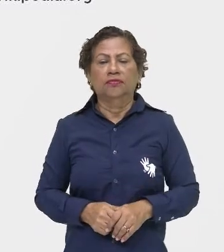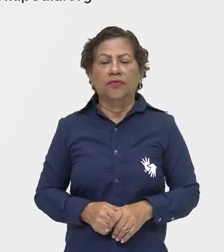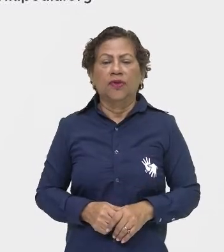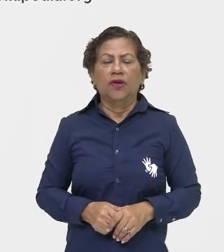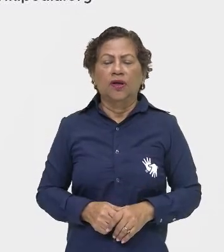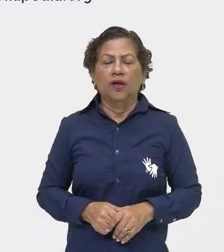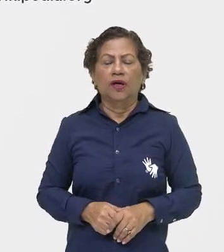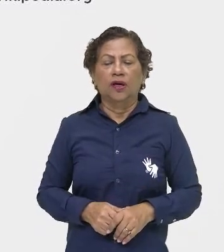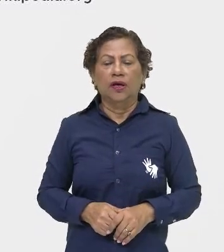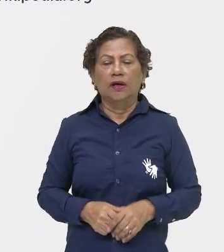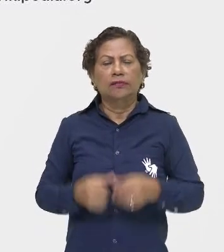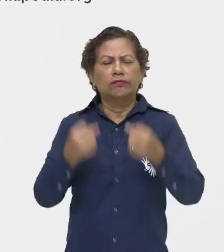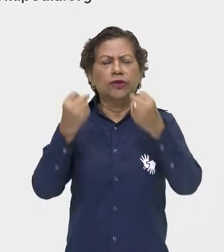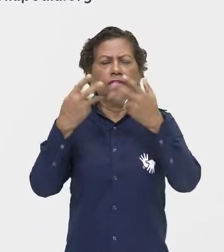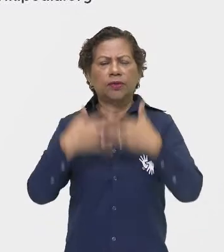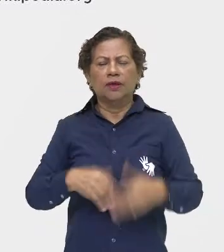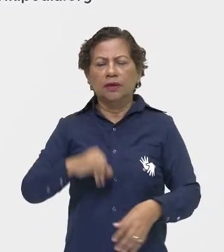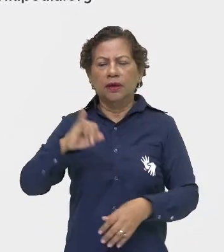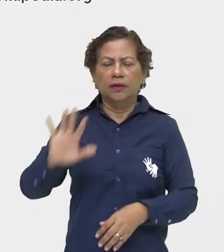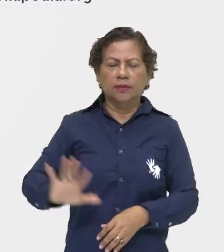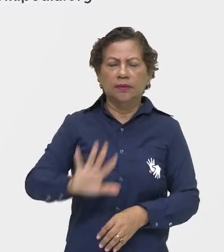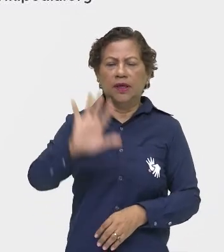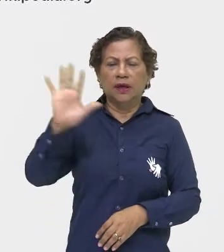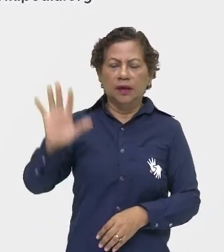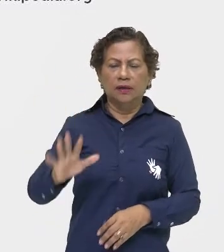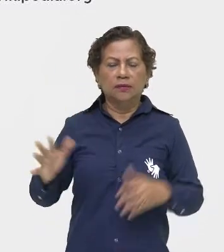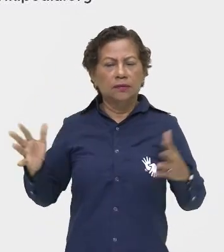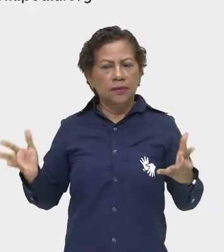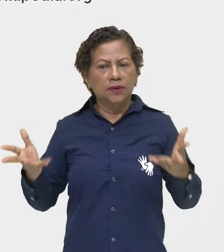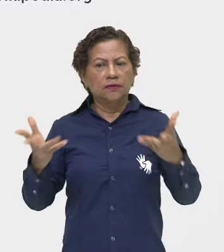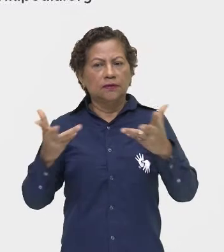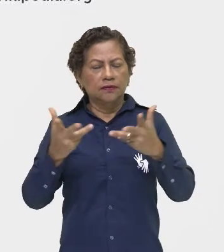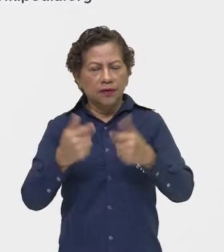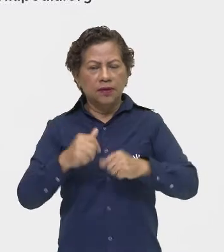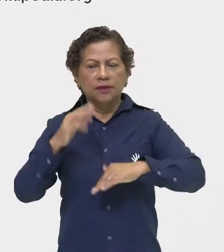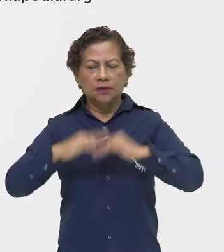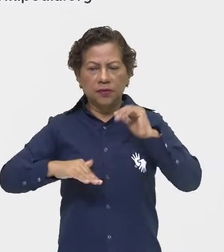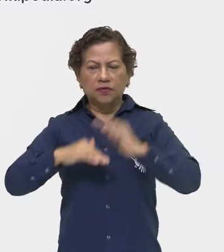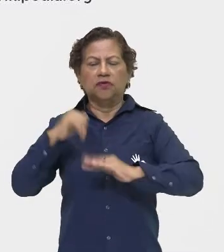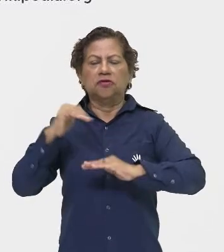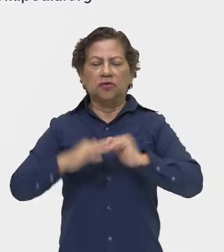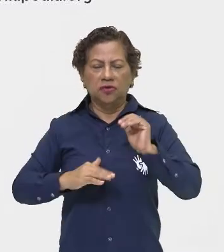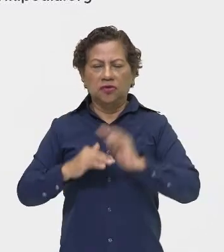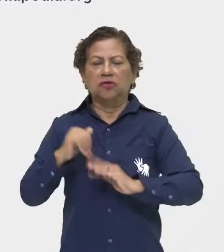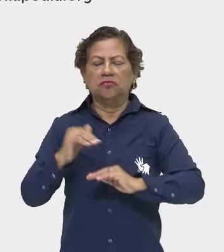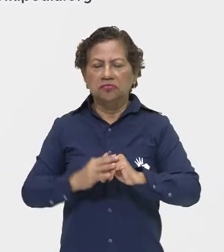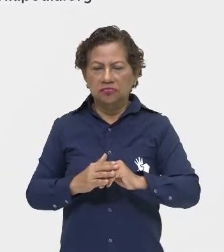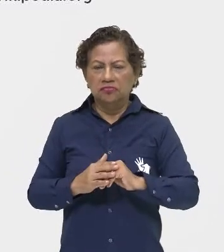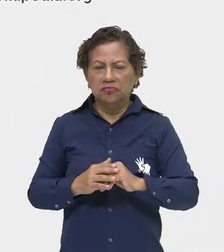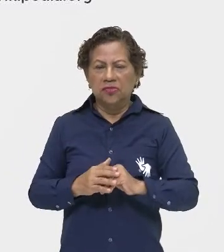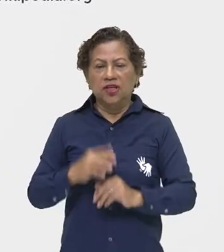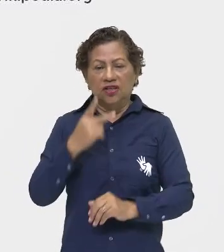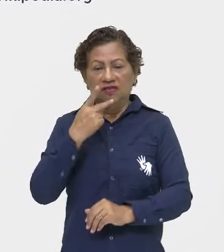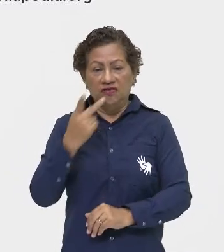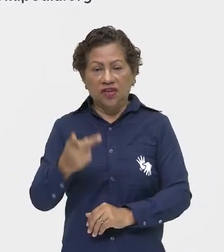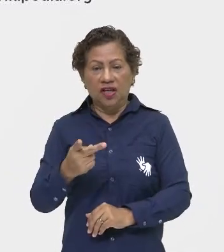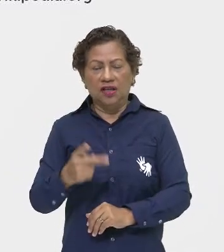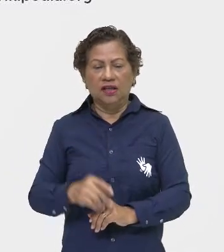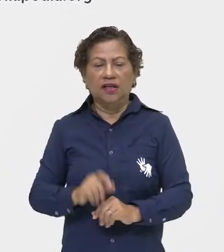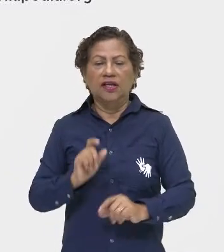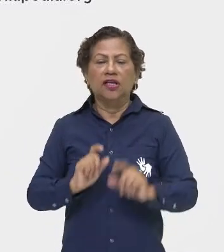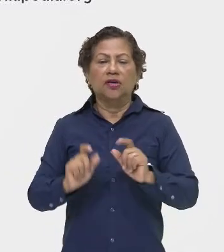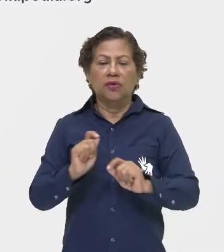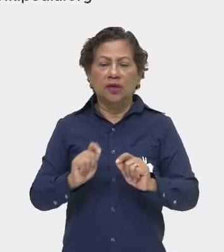as imagens que dão origem ao trabalho artístico são as de matérias em nanoescalo, escalas, ou seja,